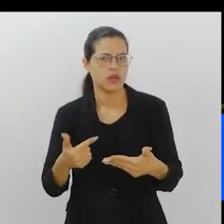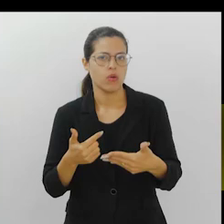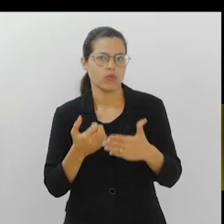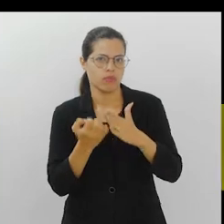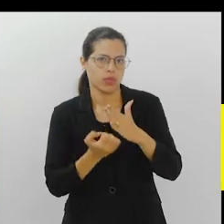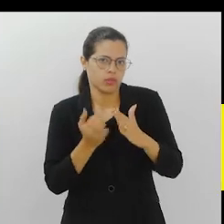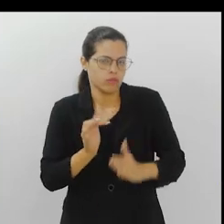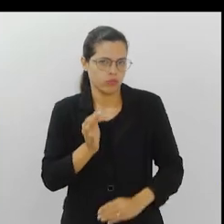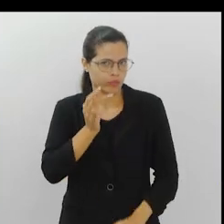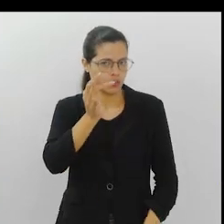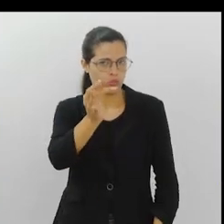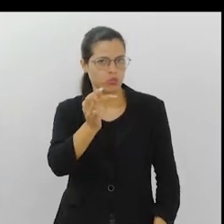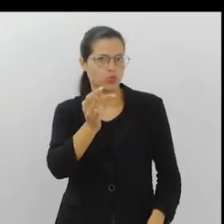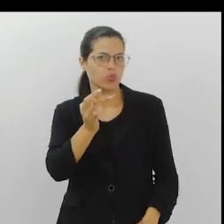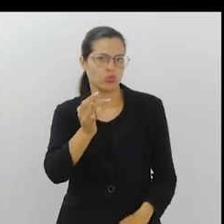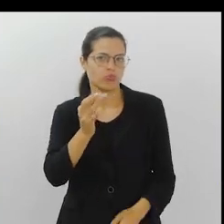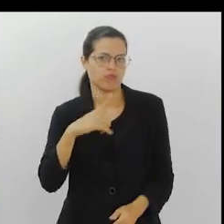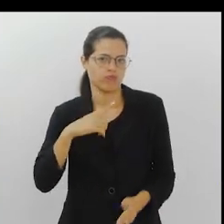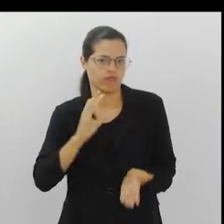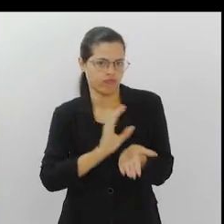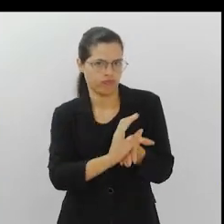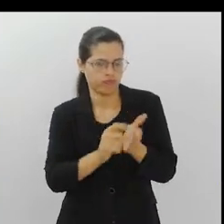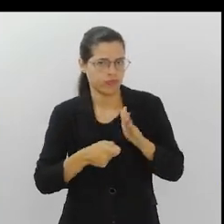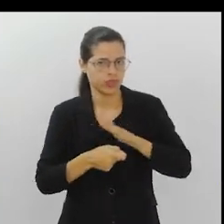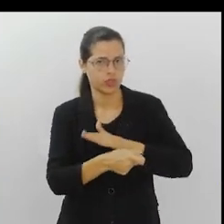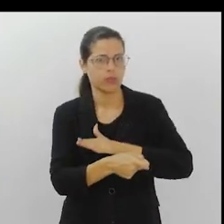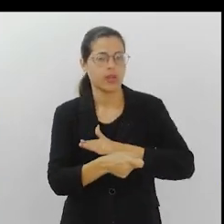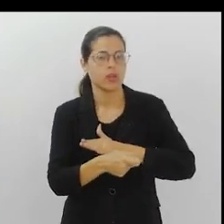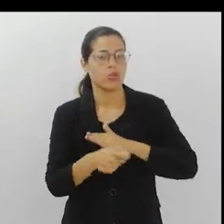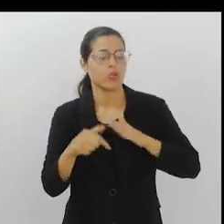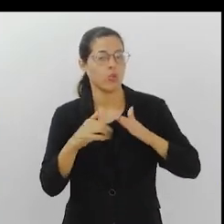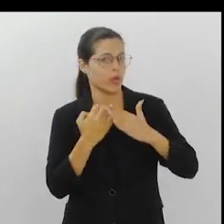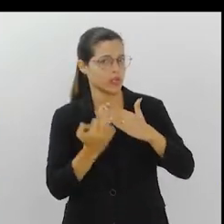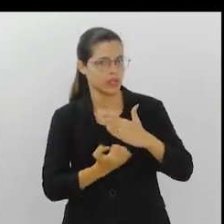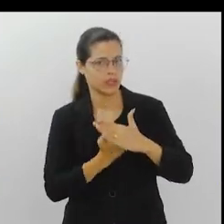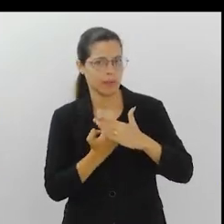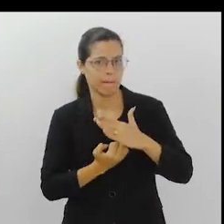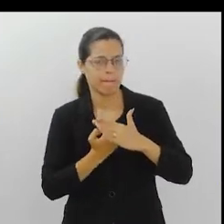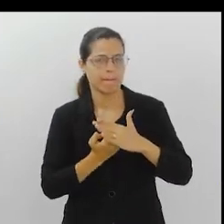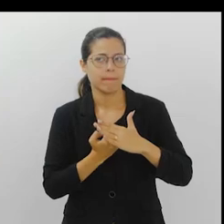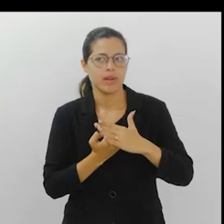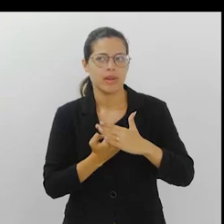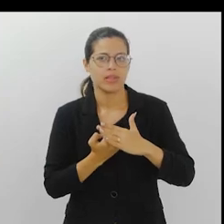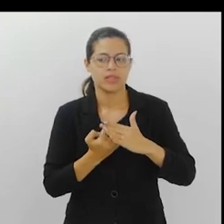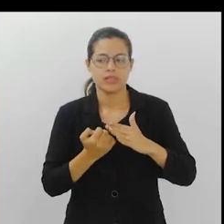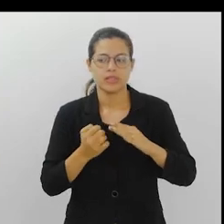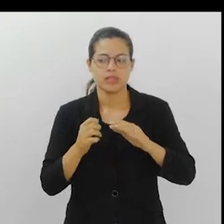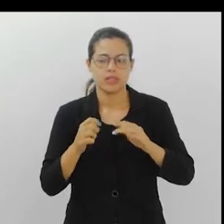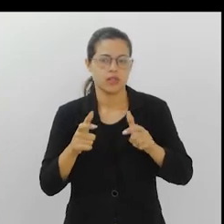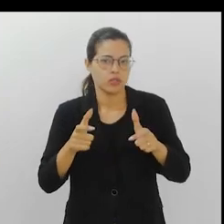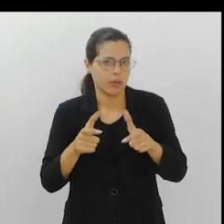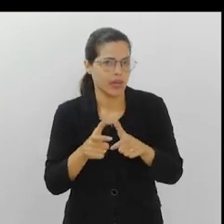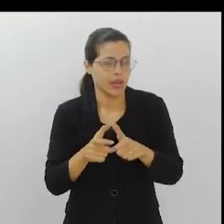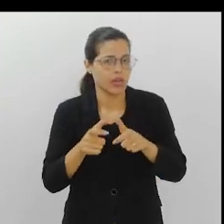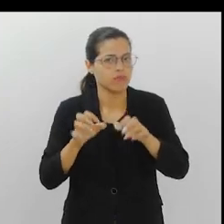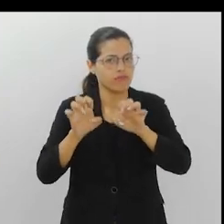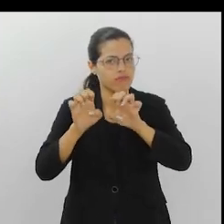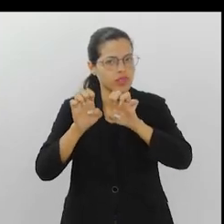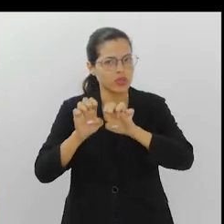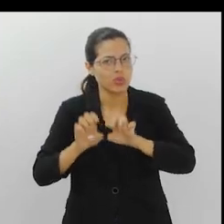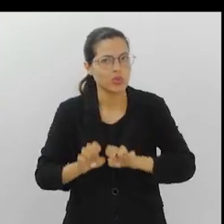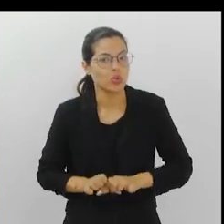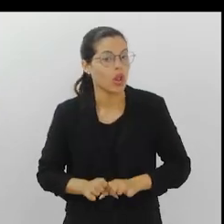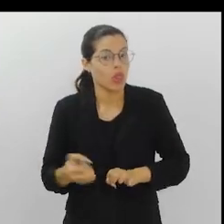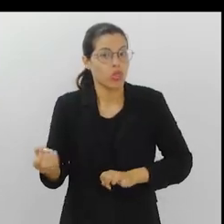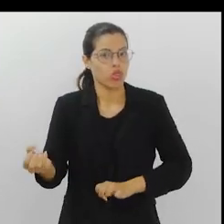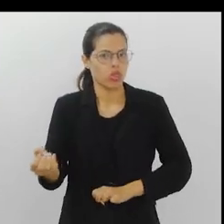vão se tornar empresas mais à frente quando receberem investimento. E startups são estruturas disruptivas. O que significa isso?